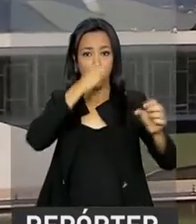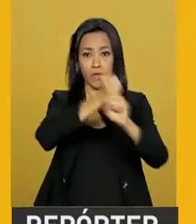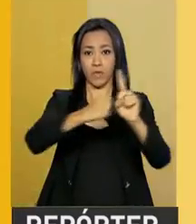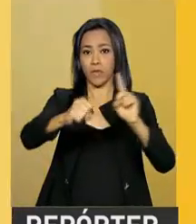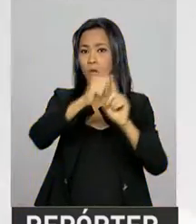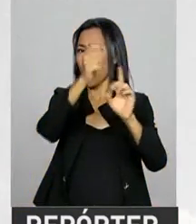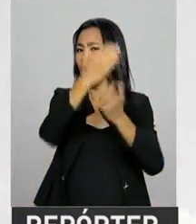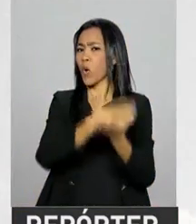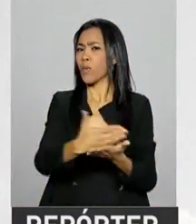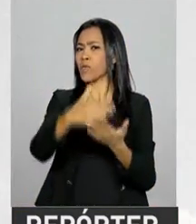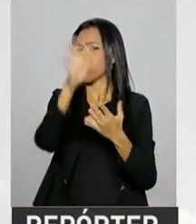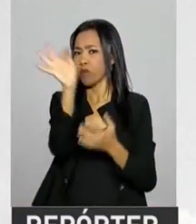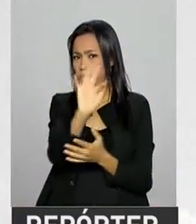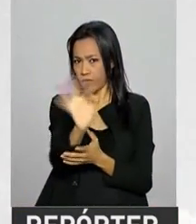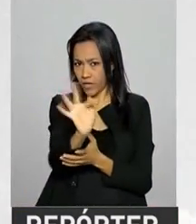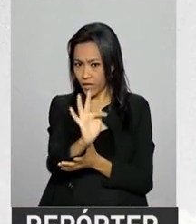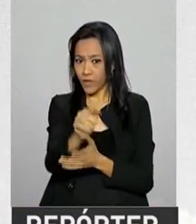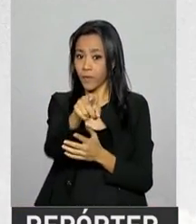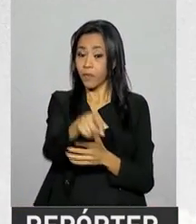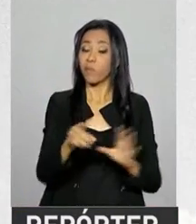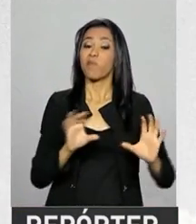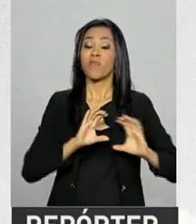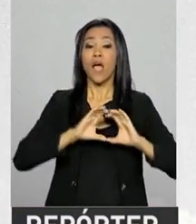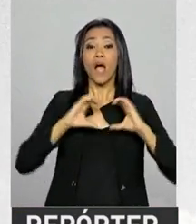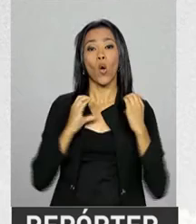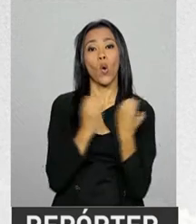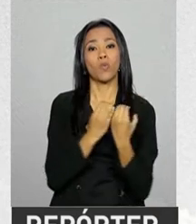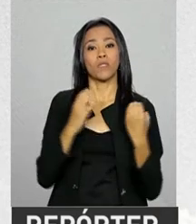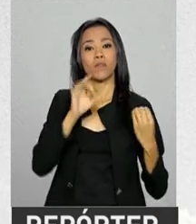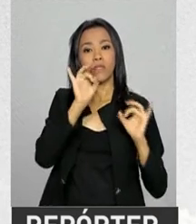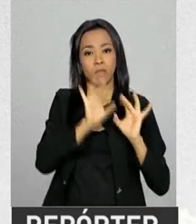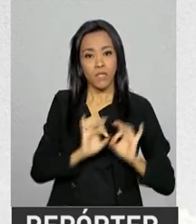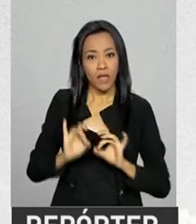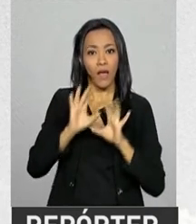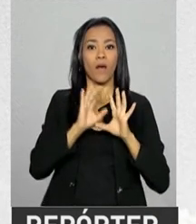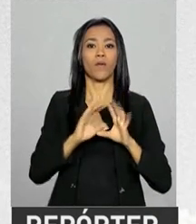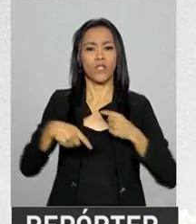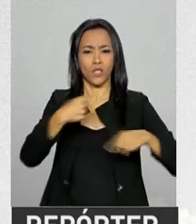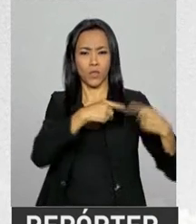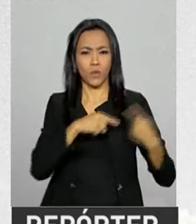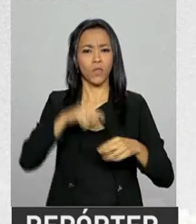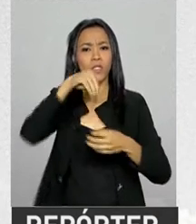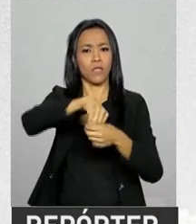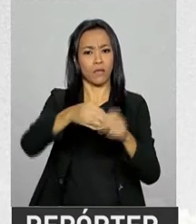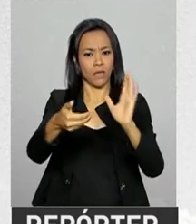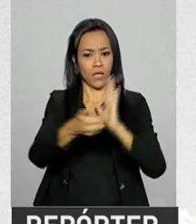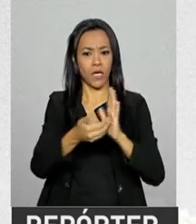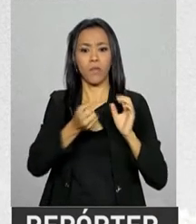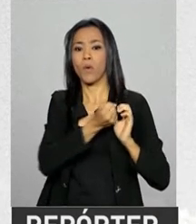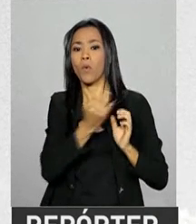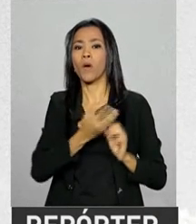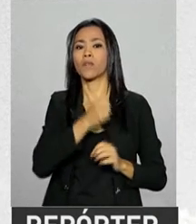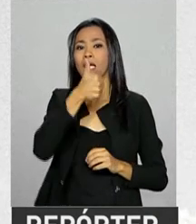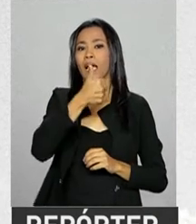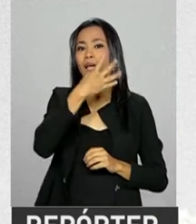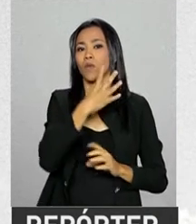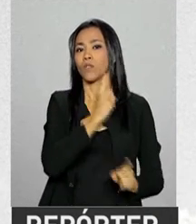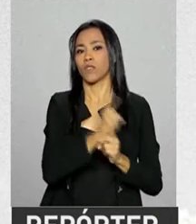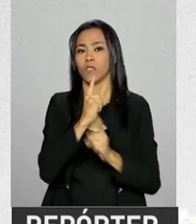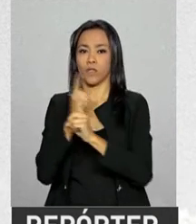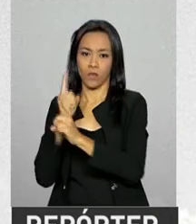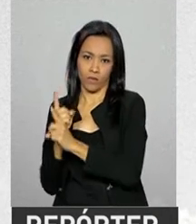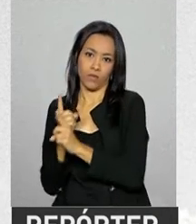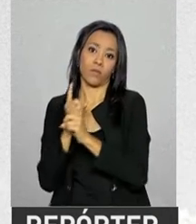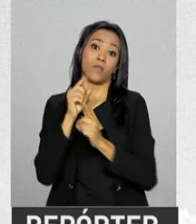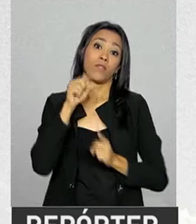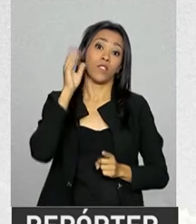fevereiro. A Comissão Especial, que discute a reforma da Previdência na Câmara dos Deputados, vai realizar um total de 14 audiências públicas.